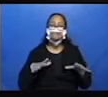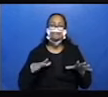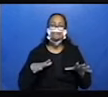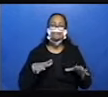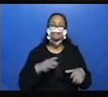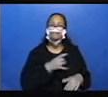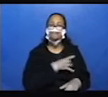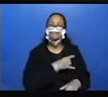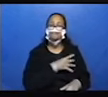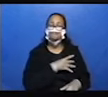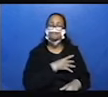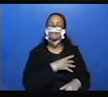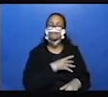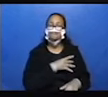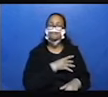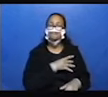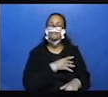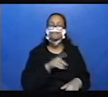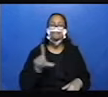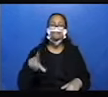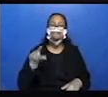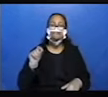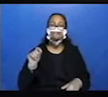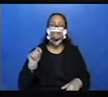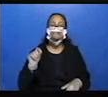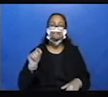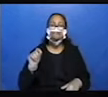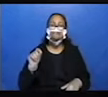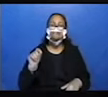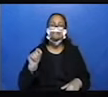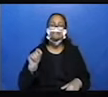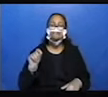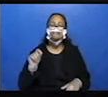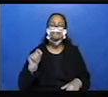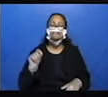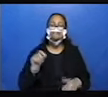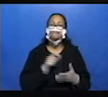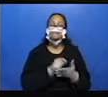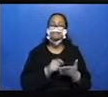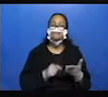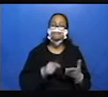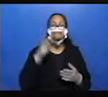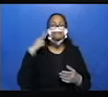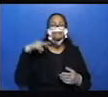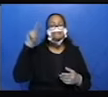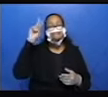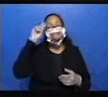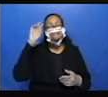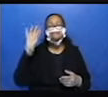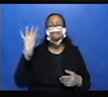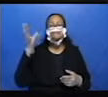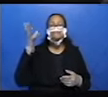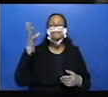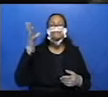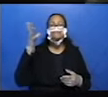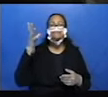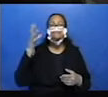ou terror. Escolha uma das sugestões a seguir e complete a história com acontecimentos